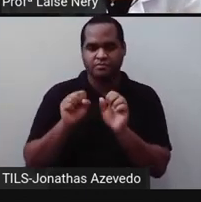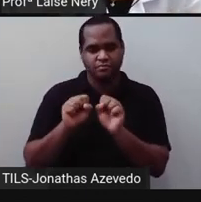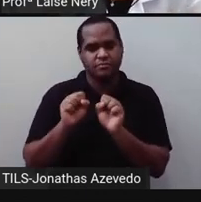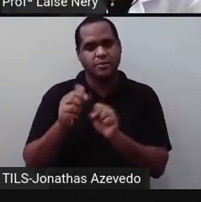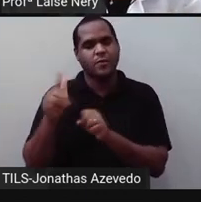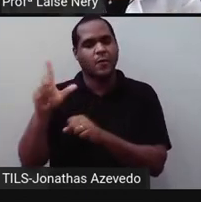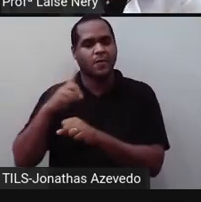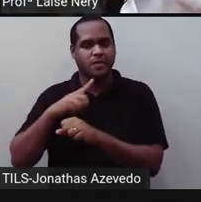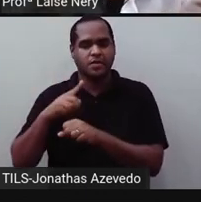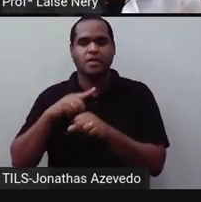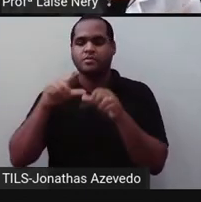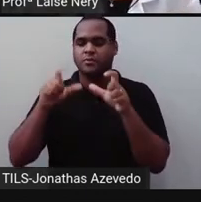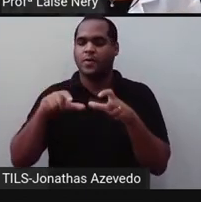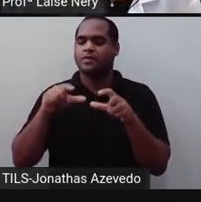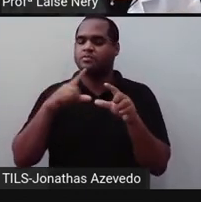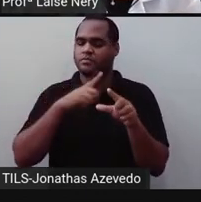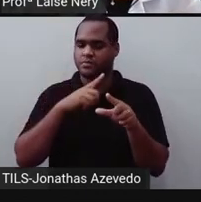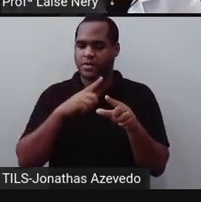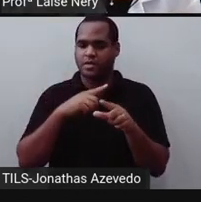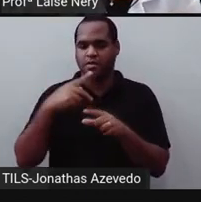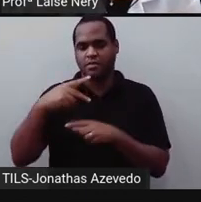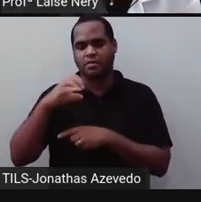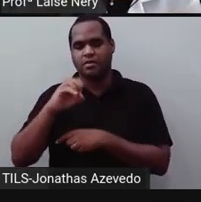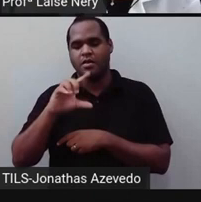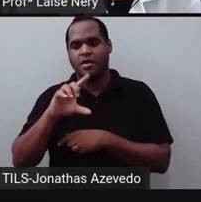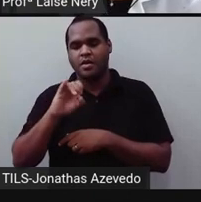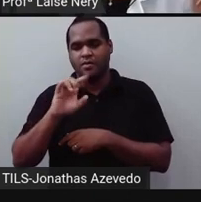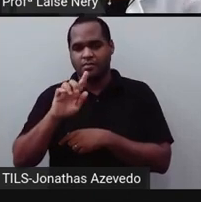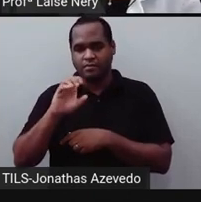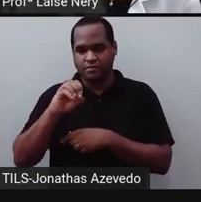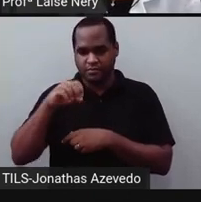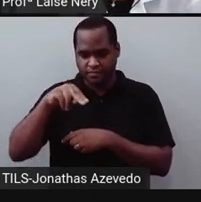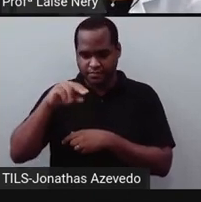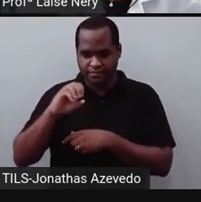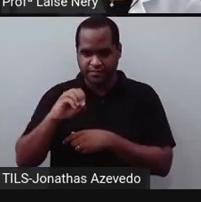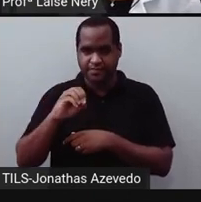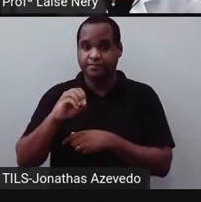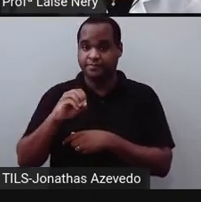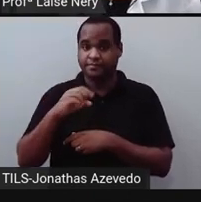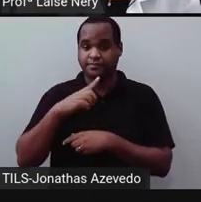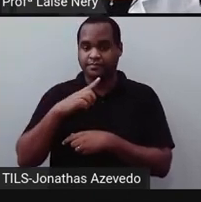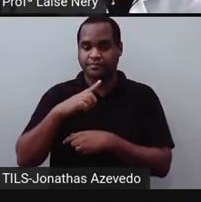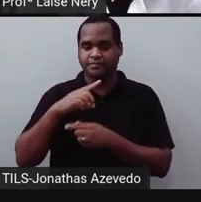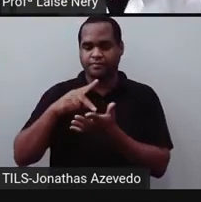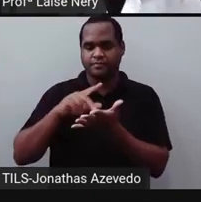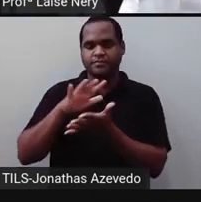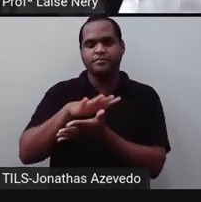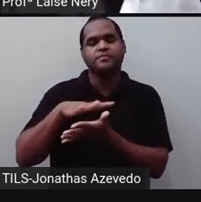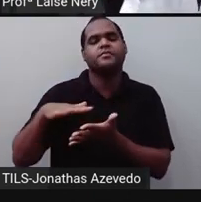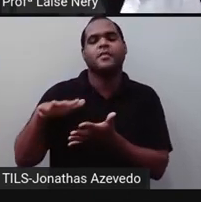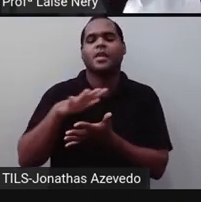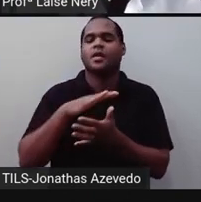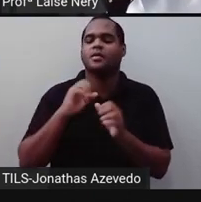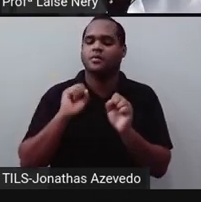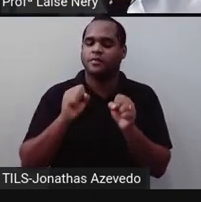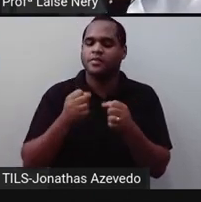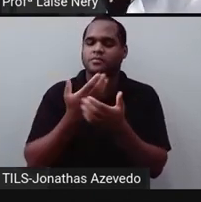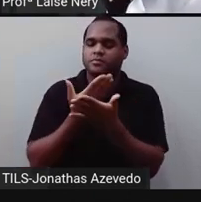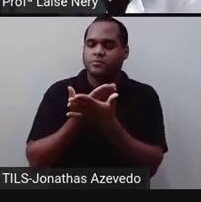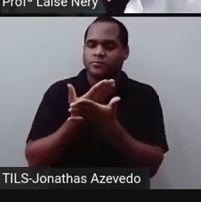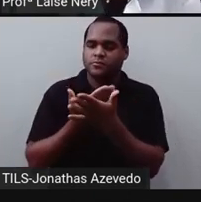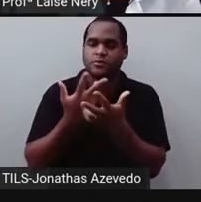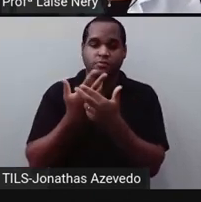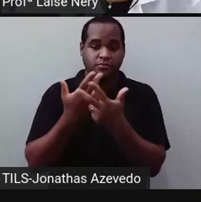no espaço, porque elas têm um volume. Essa geometria espacial, que estuda essas figuras,